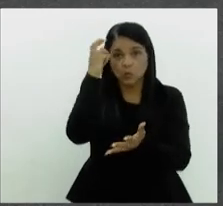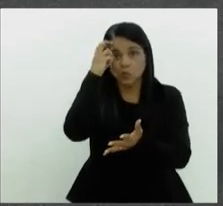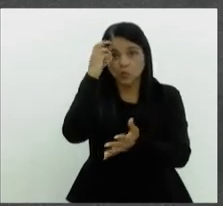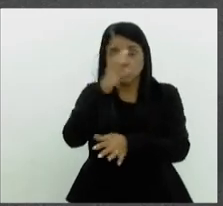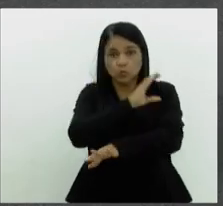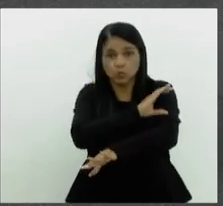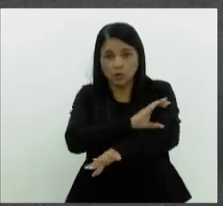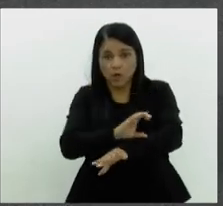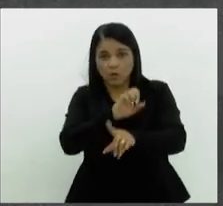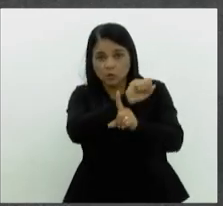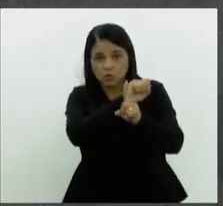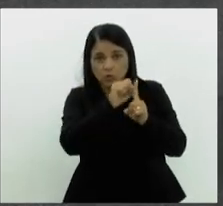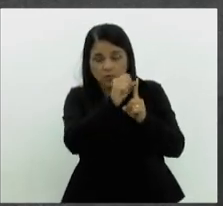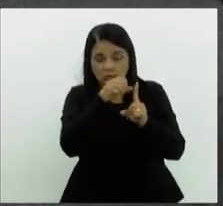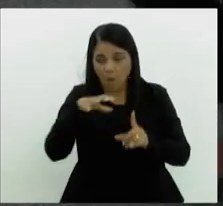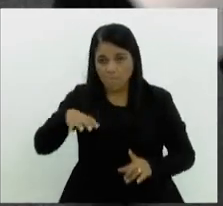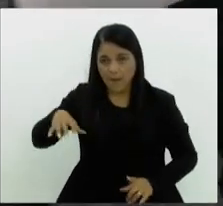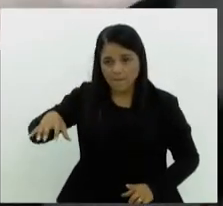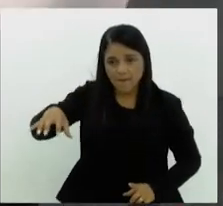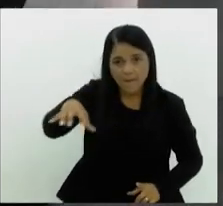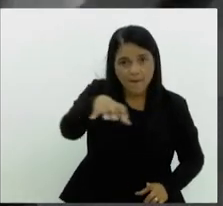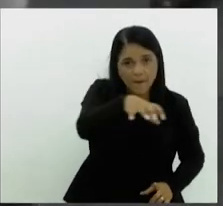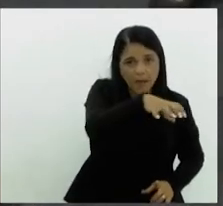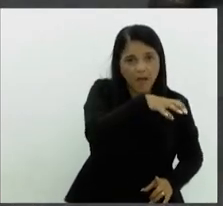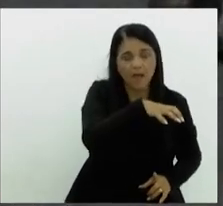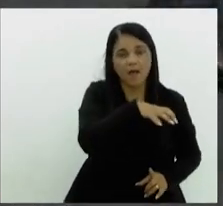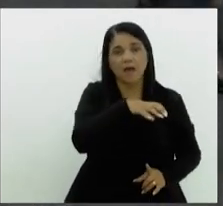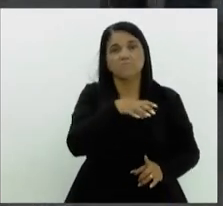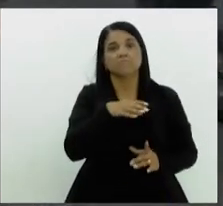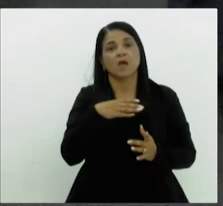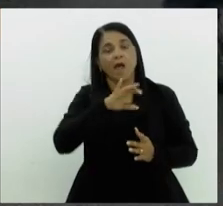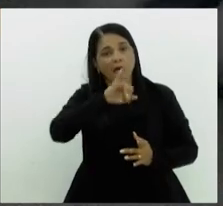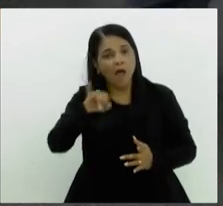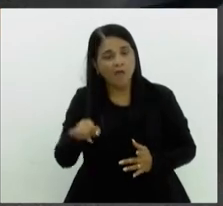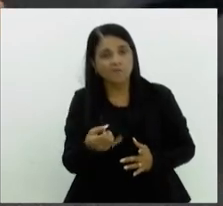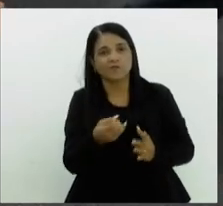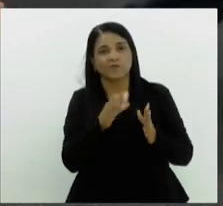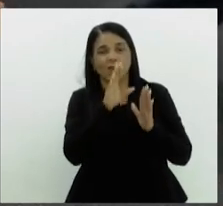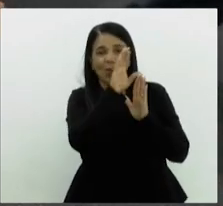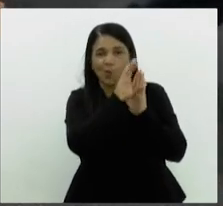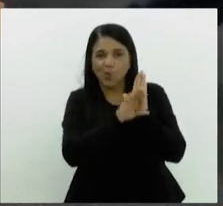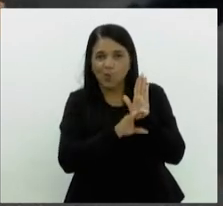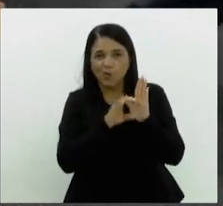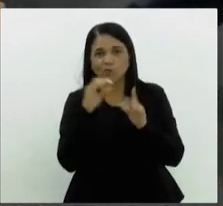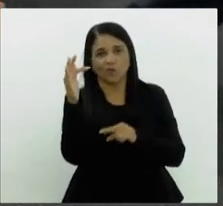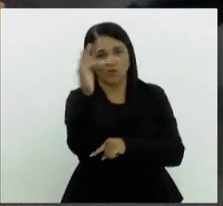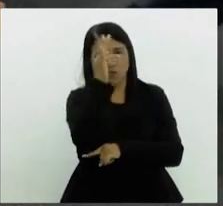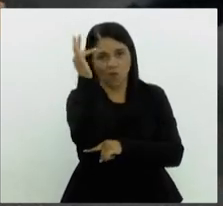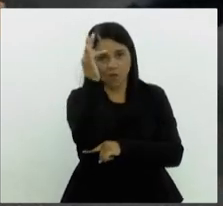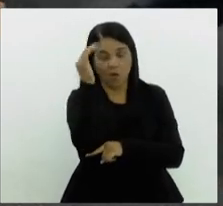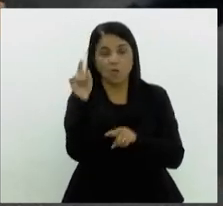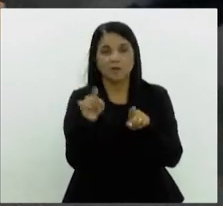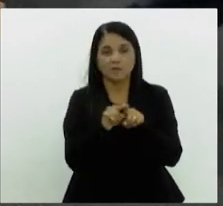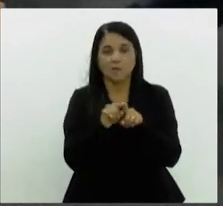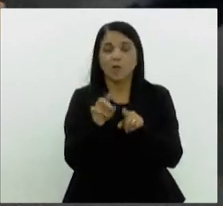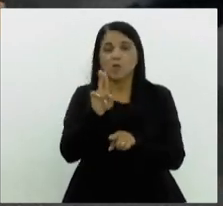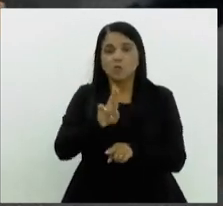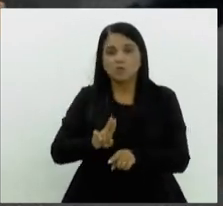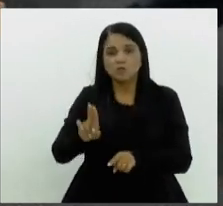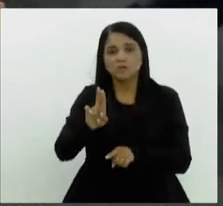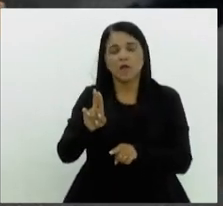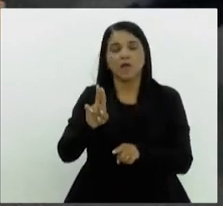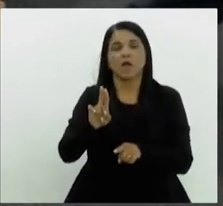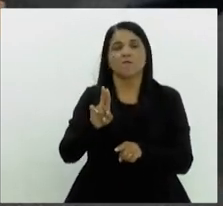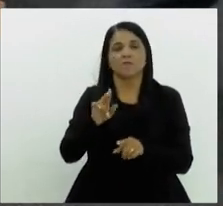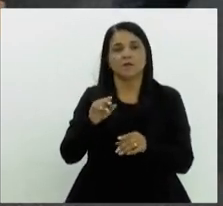território, a gente pode aproveitar não apenas o currículo formal, mas também usar esse equipamento para atividades